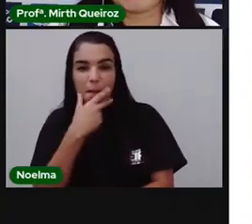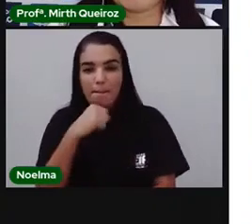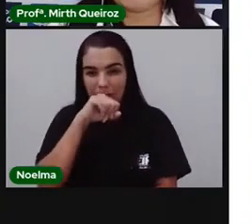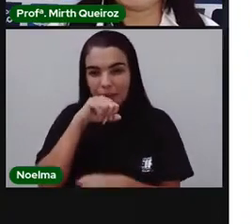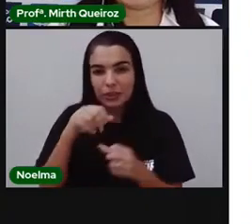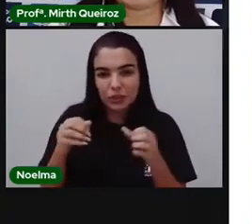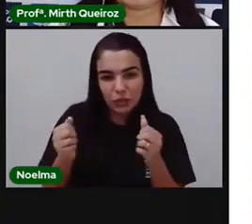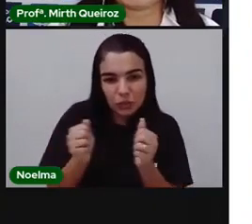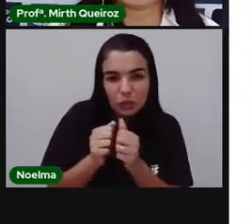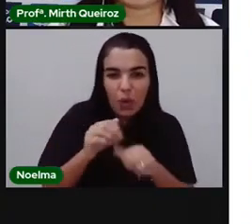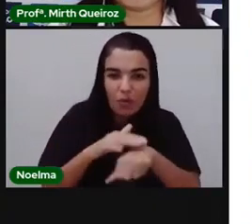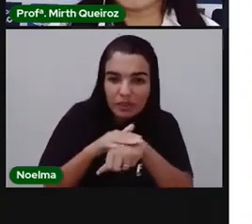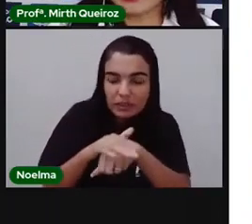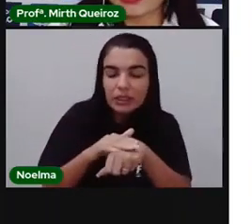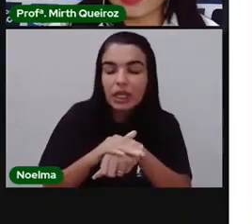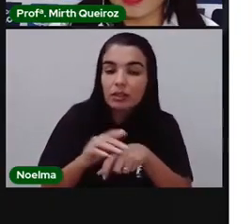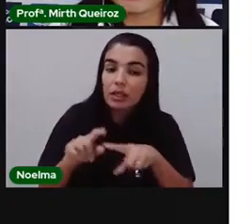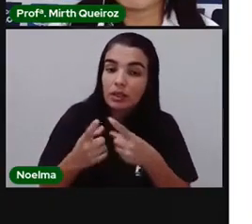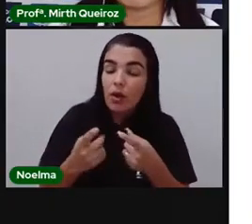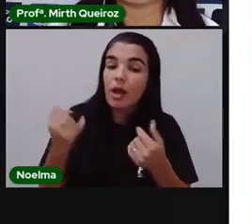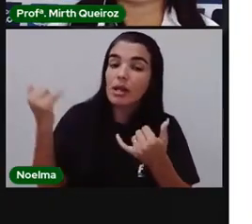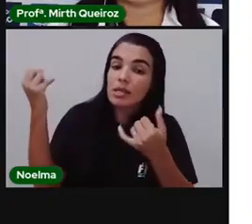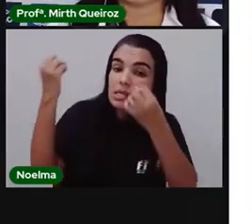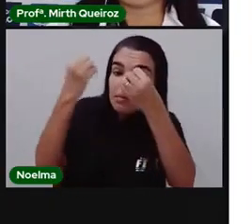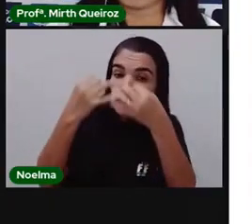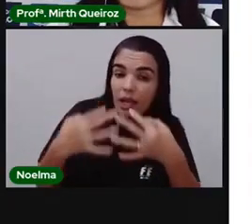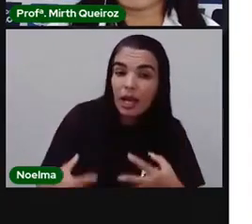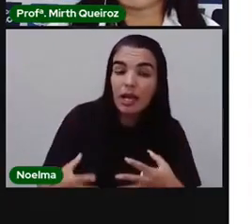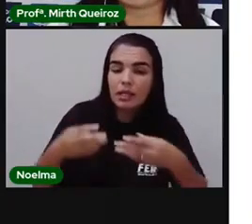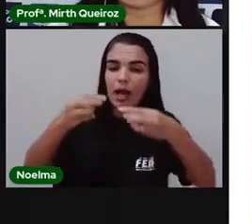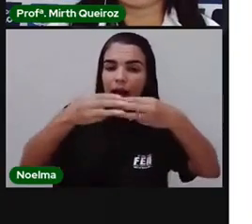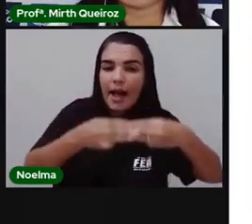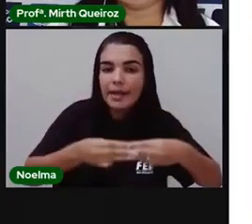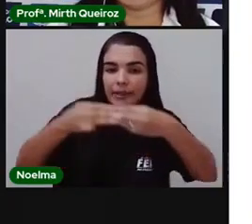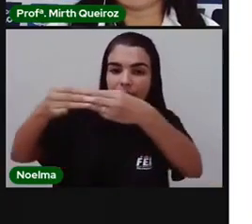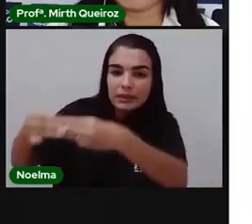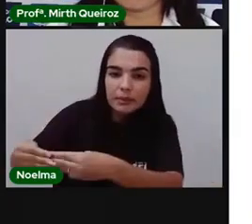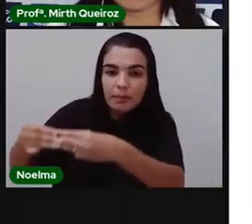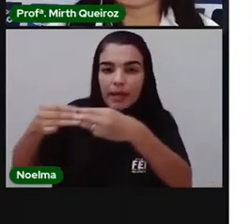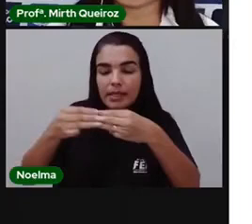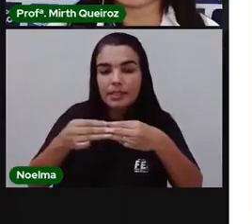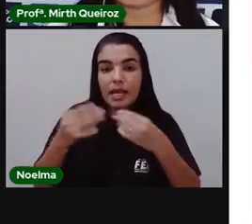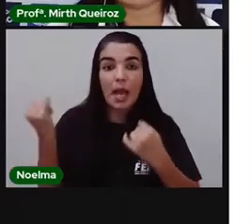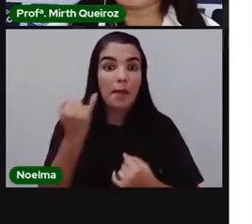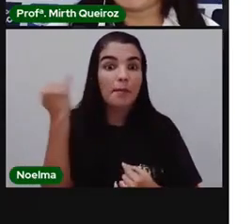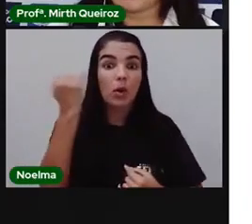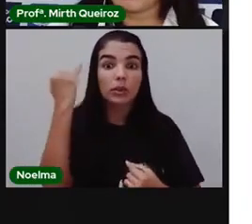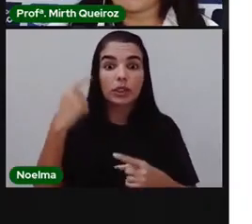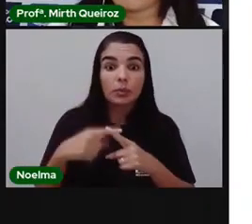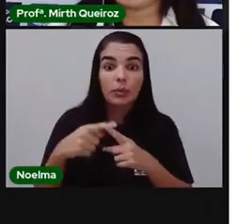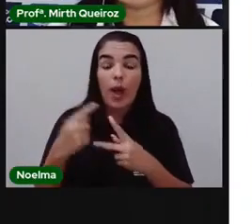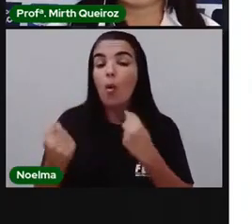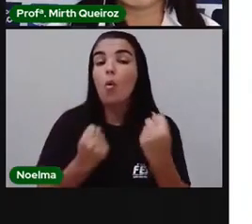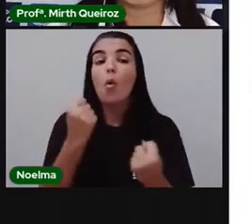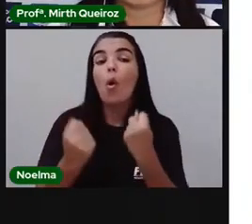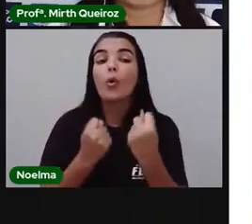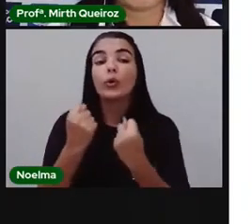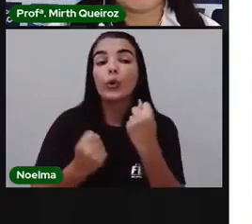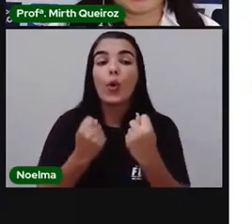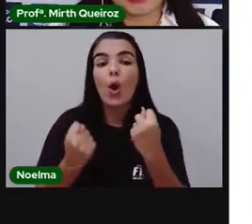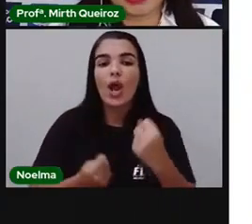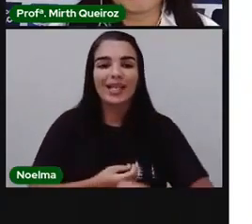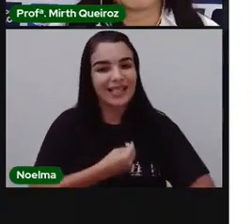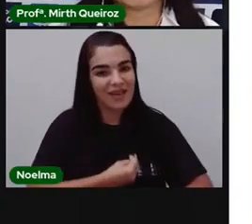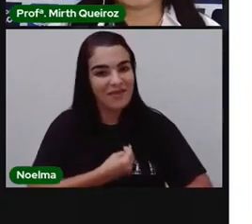e ele dizia que todas as espécies, elas são importantes para poder manter o controle da vida? Pois é.